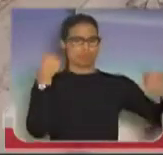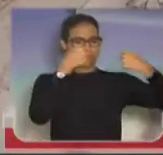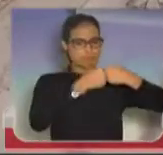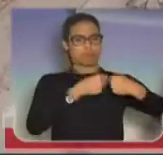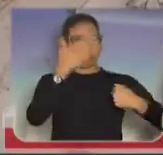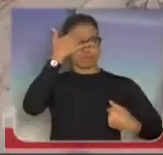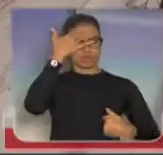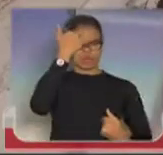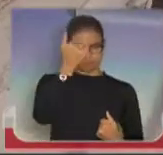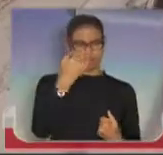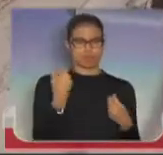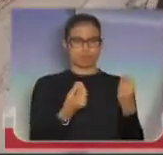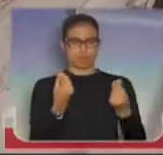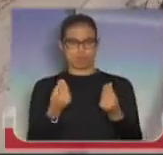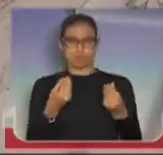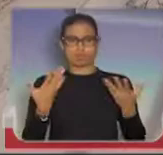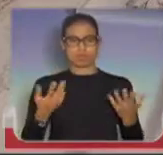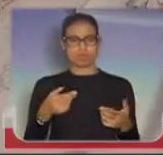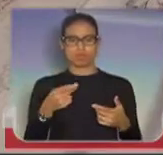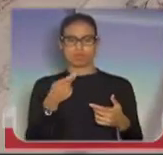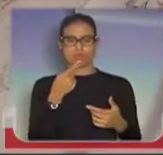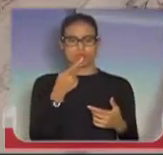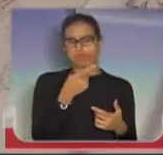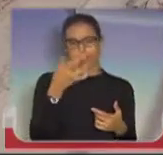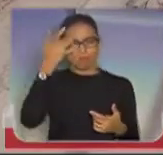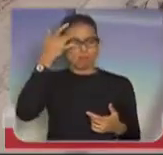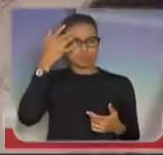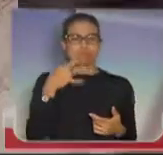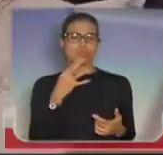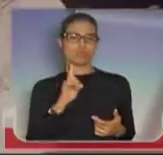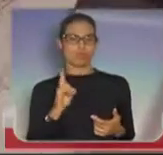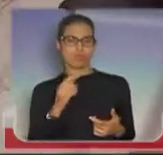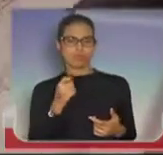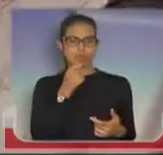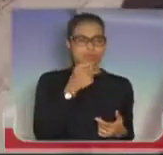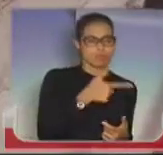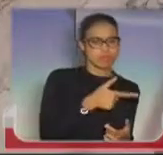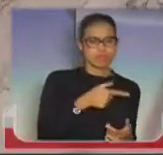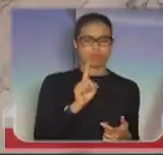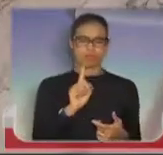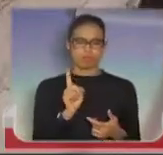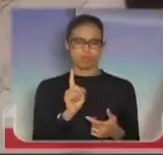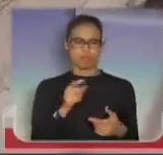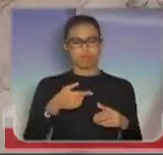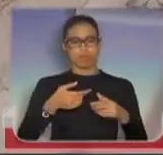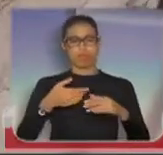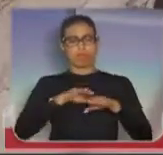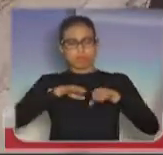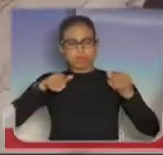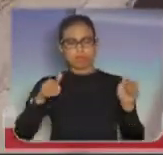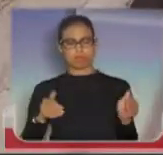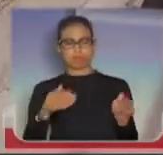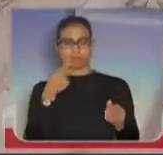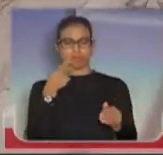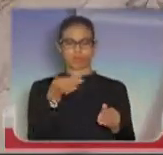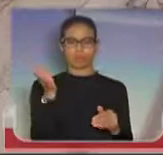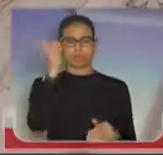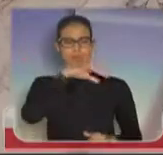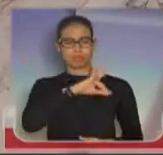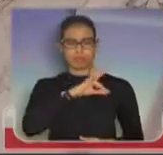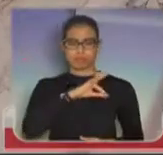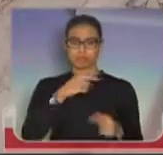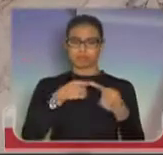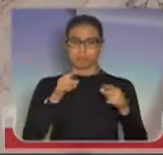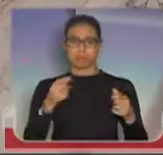sei o que é isso. Então não vem dar pitaco no que não sabe. É muito fácil ficar atrás de uma mesa falando mal da polícia. Agora, na hora de